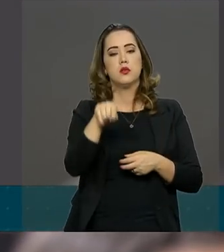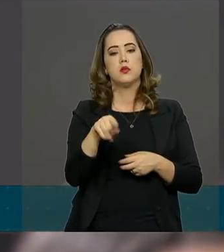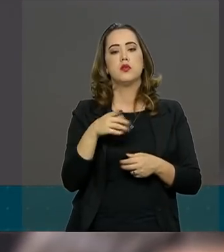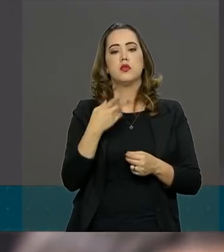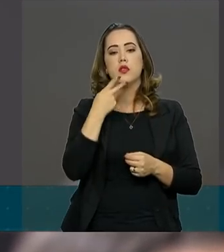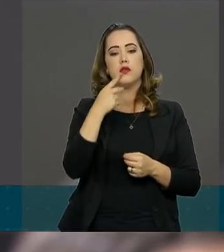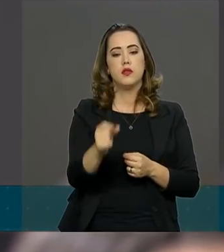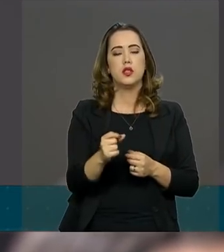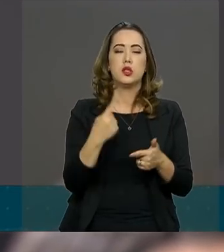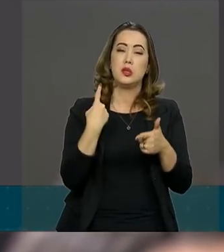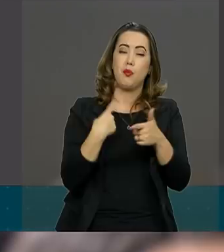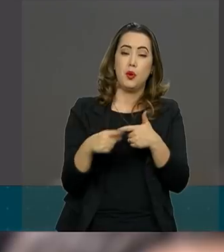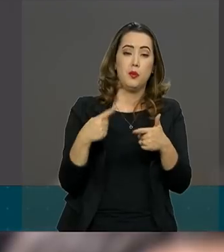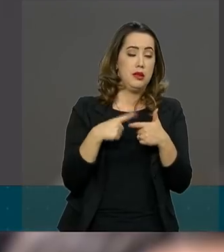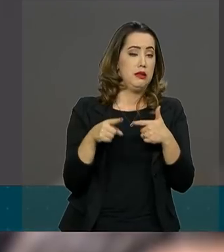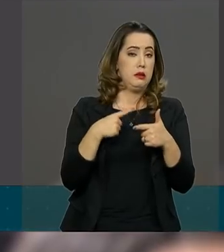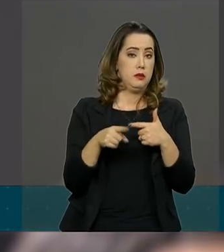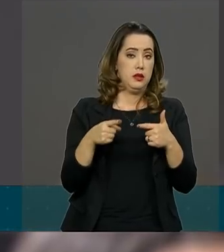situação